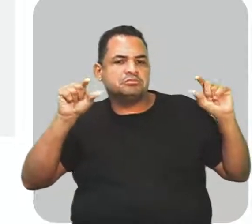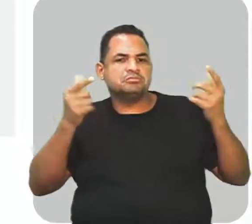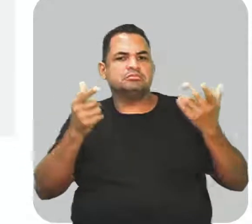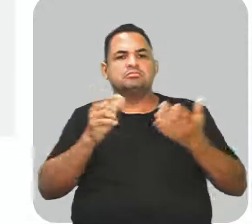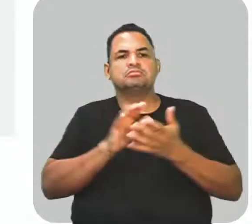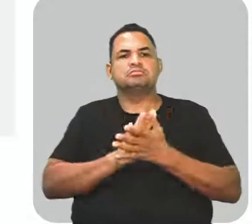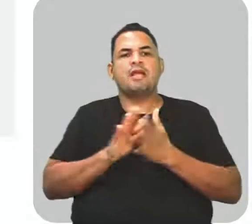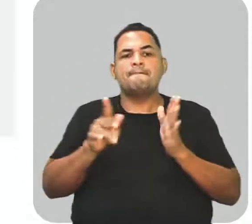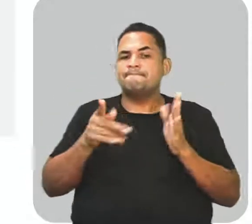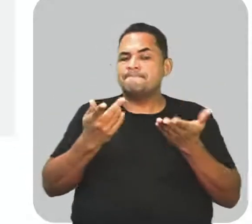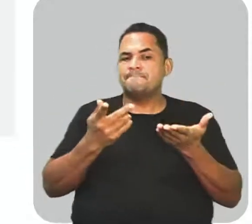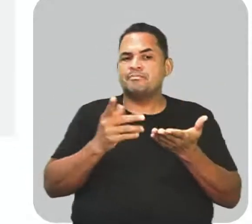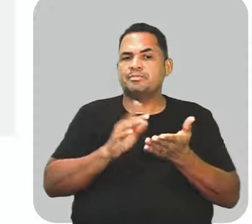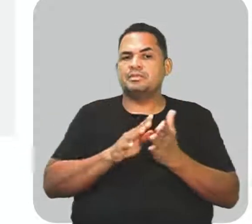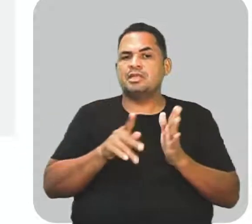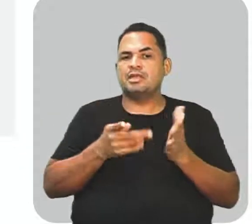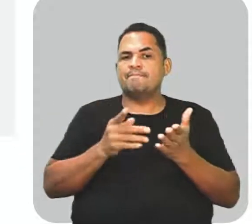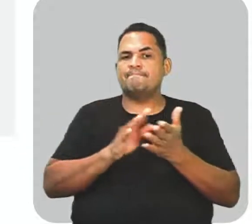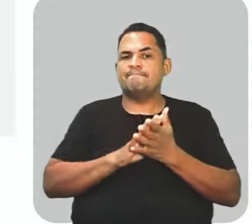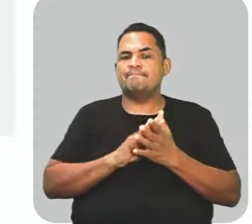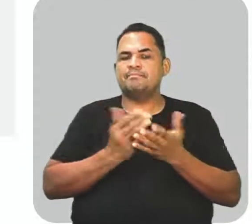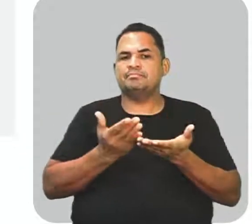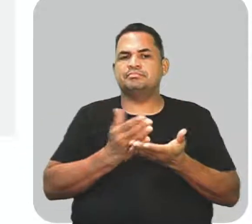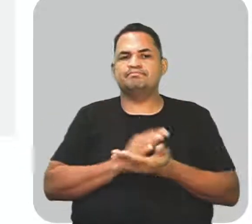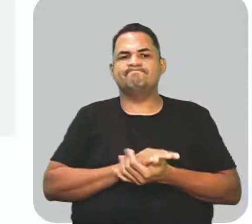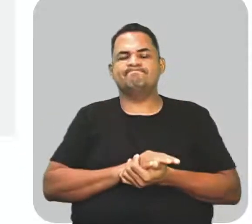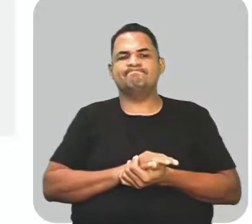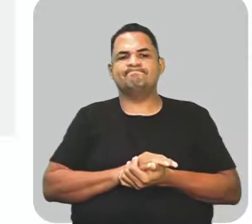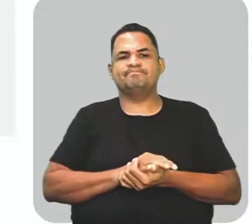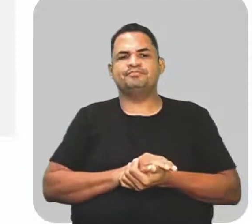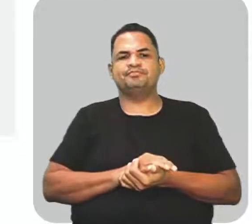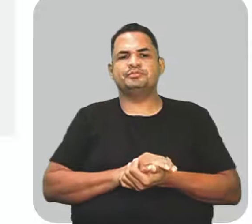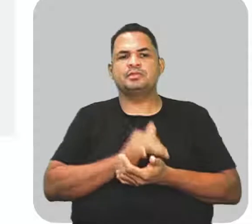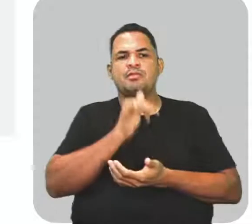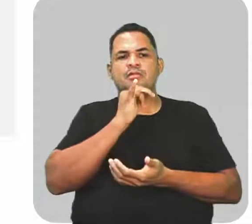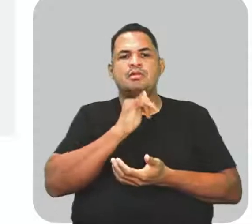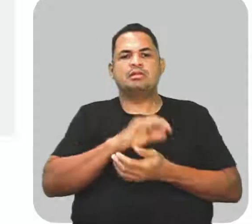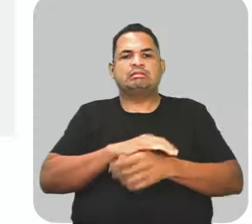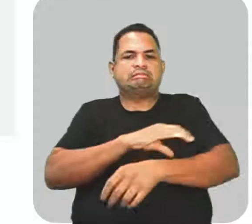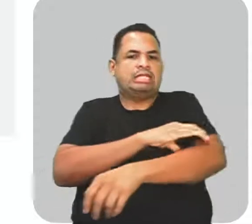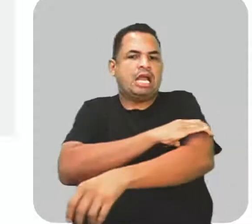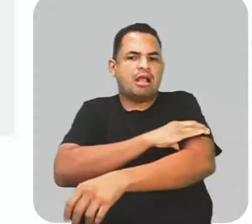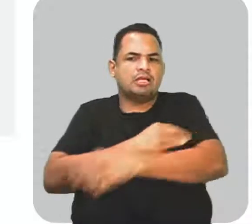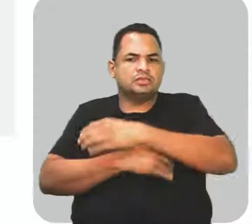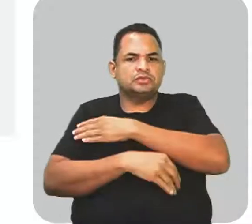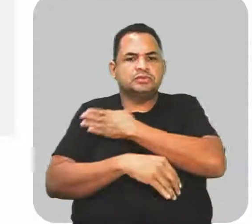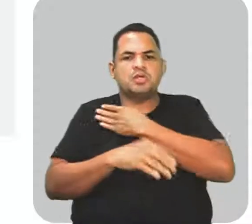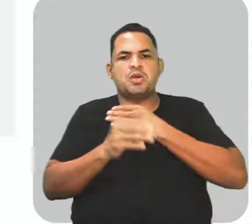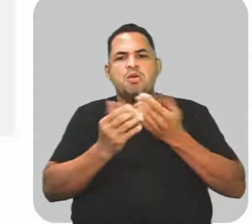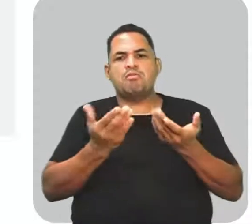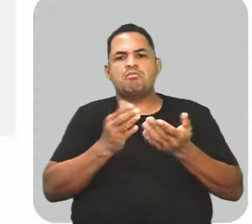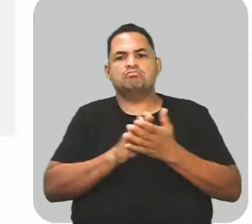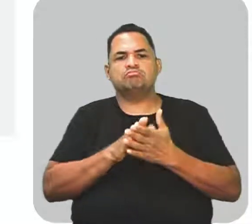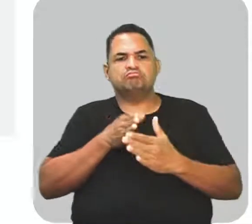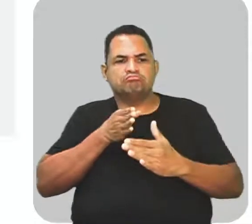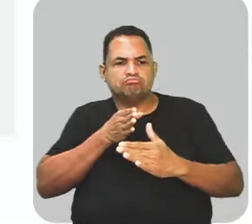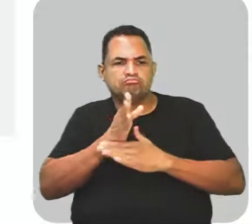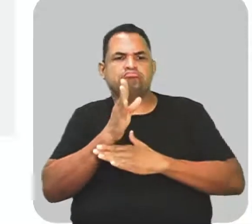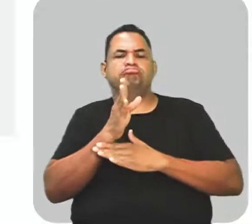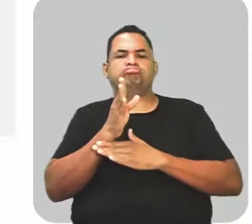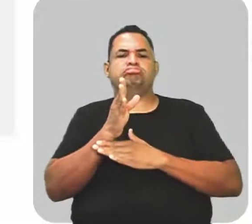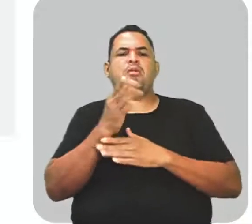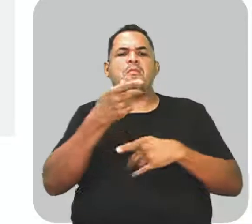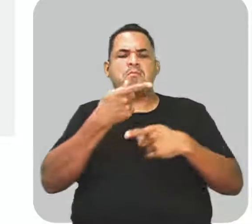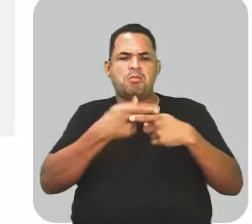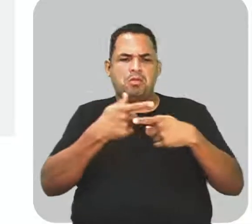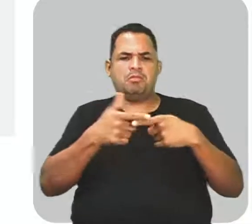propositalmente para enfatizá-la, correto? Exemplo. Arregaçou as mangas e encarou de frente